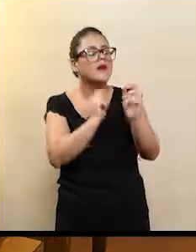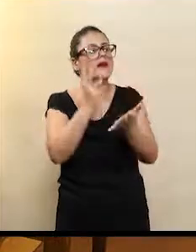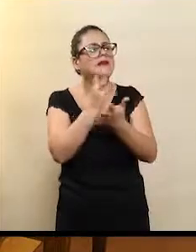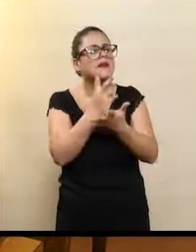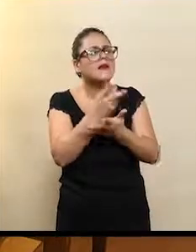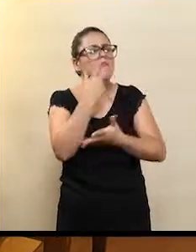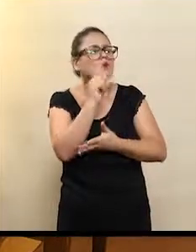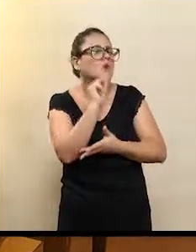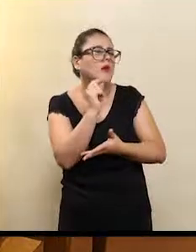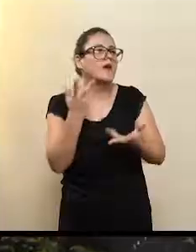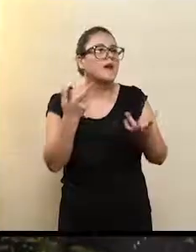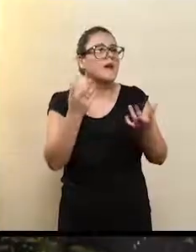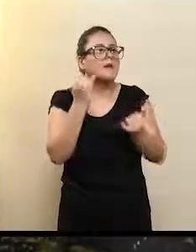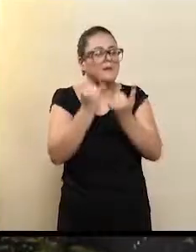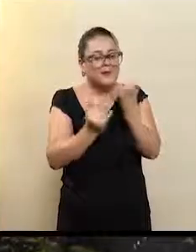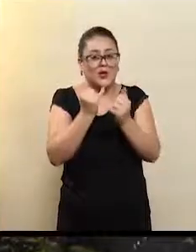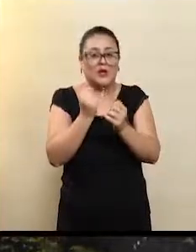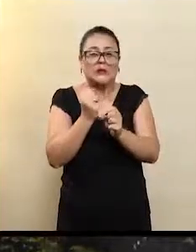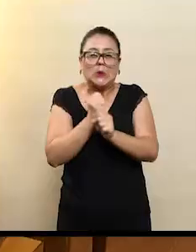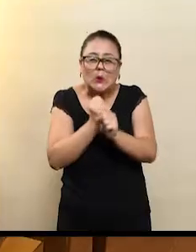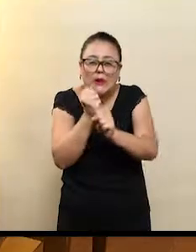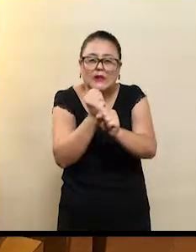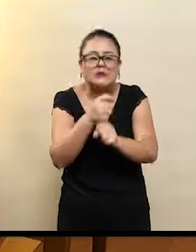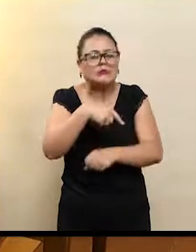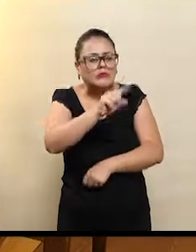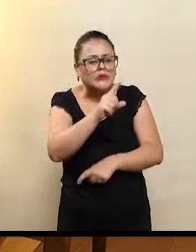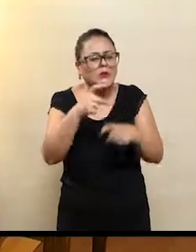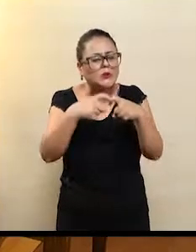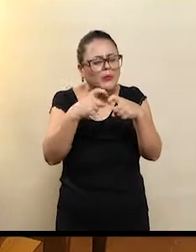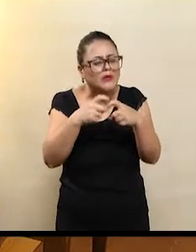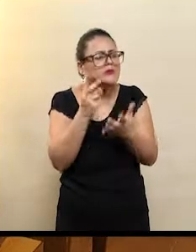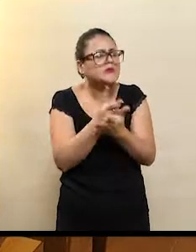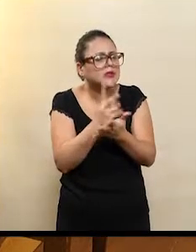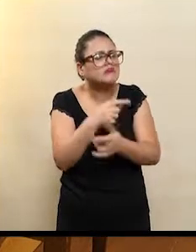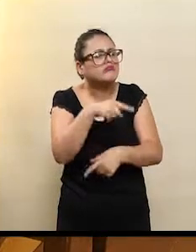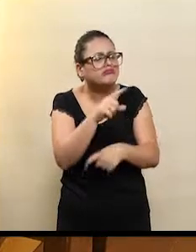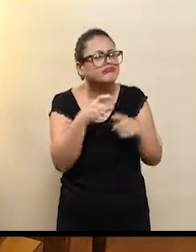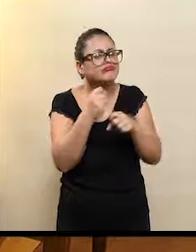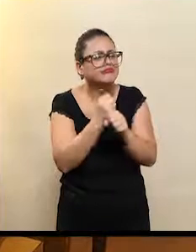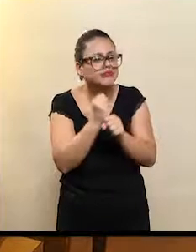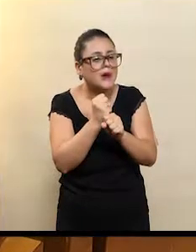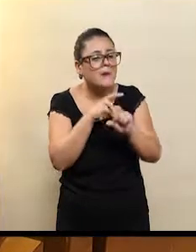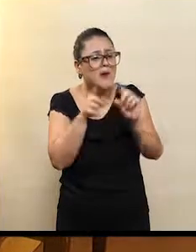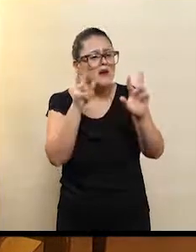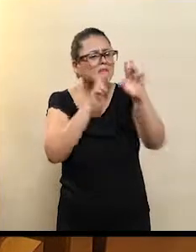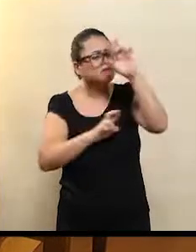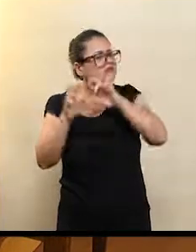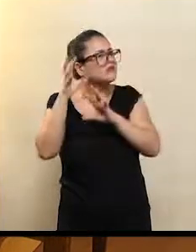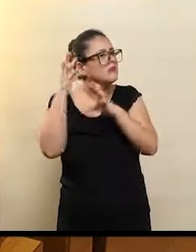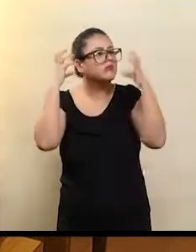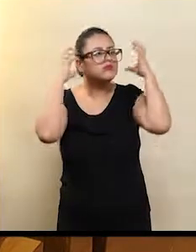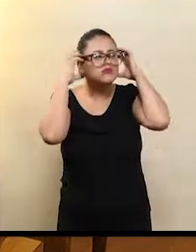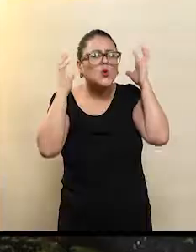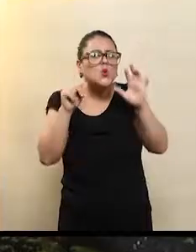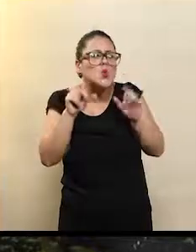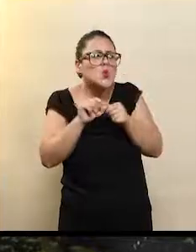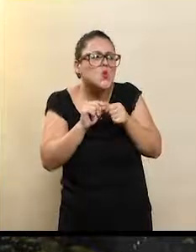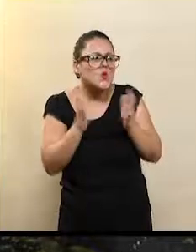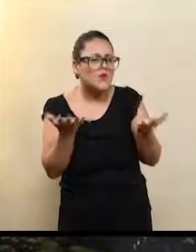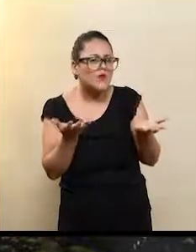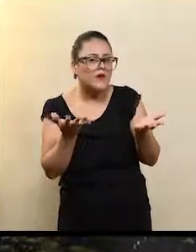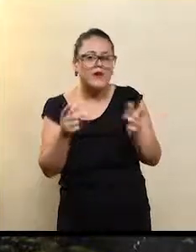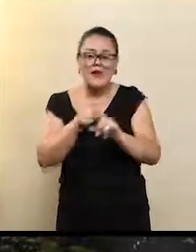geral anualmente, né? Mas um teste para audição geralmente não é feito, né? É, eu acho que assim, não caberia talvez